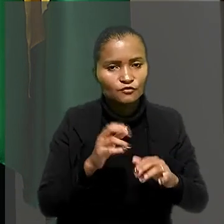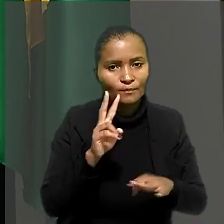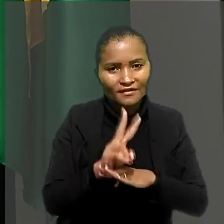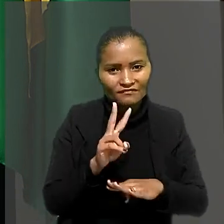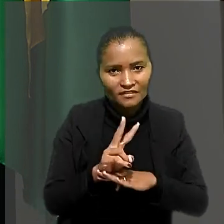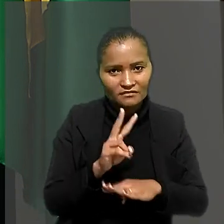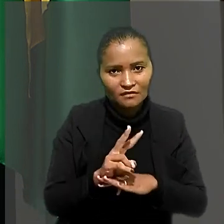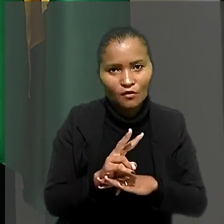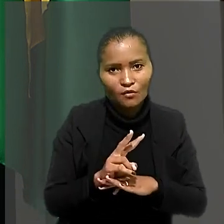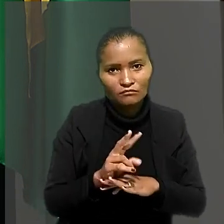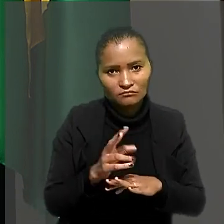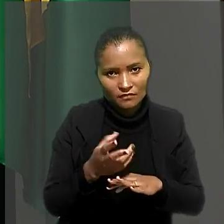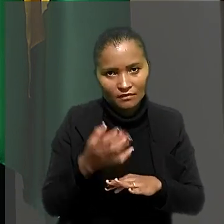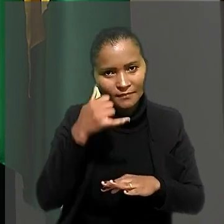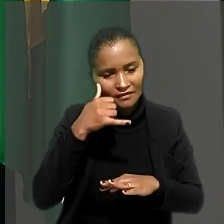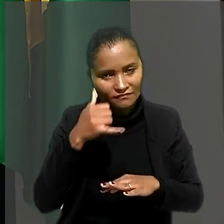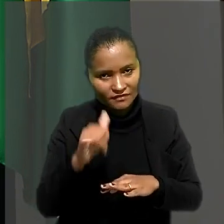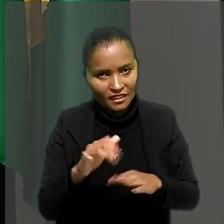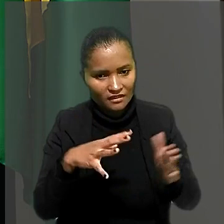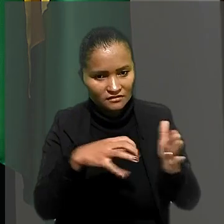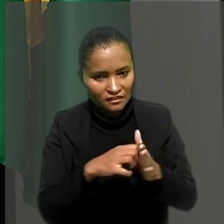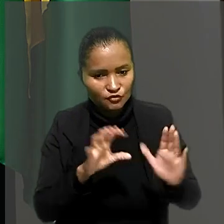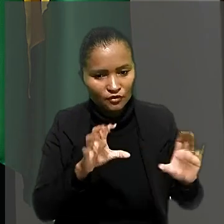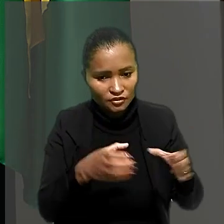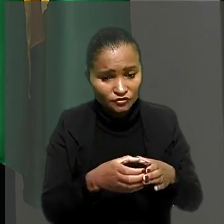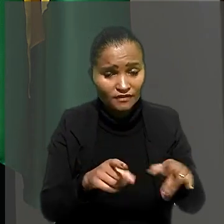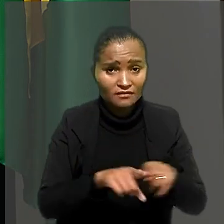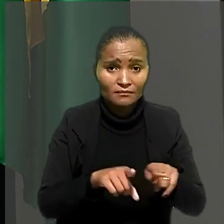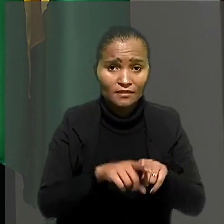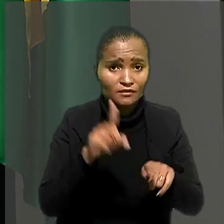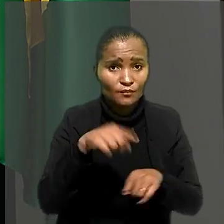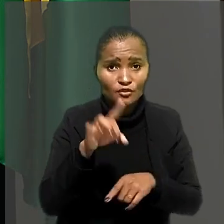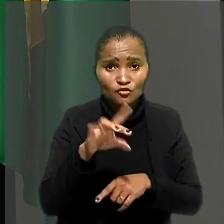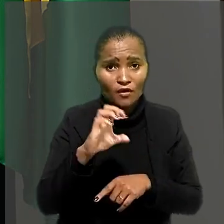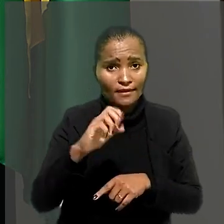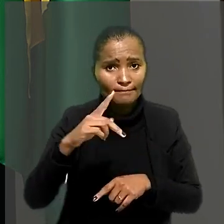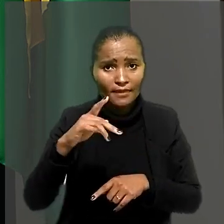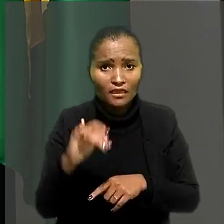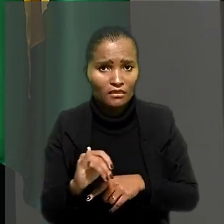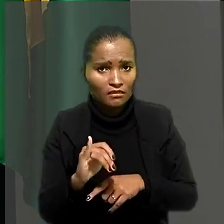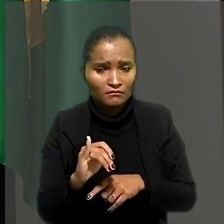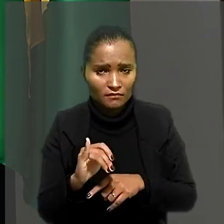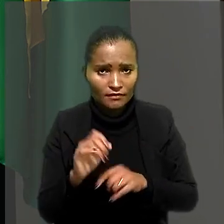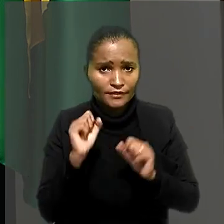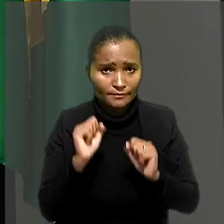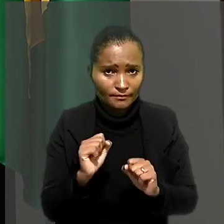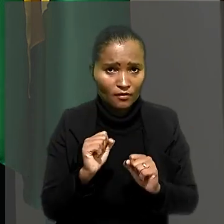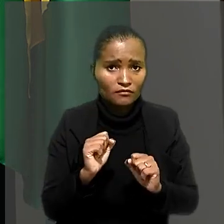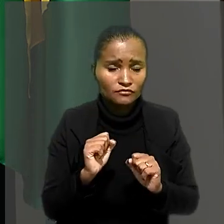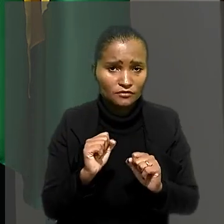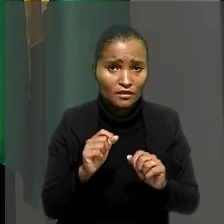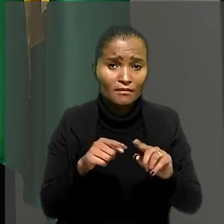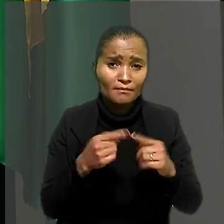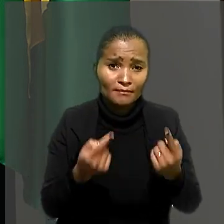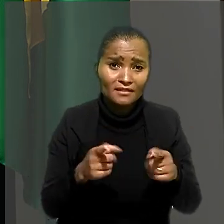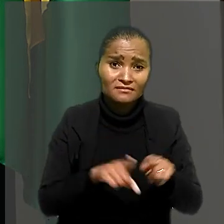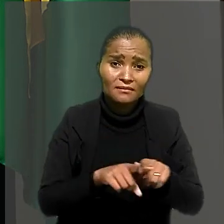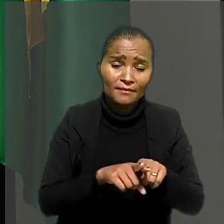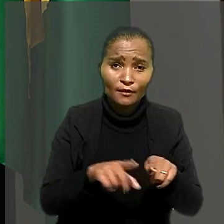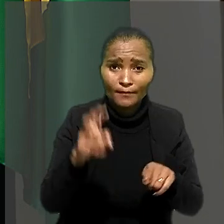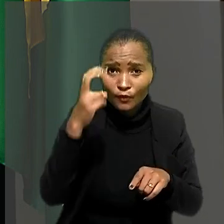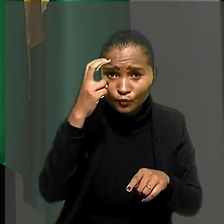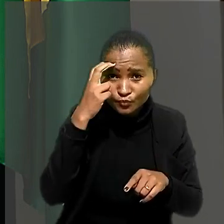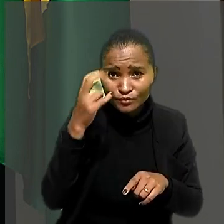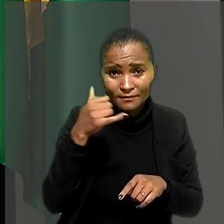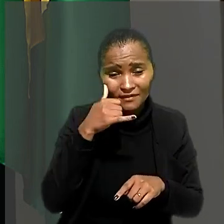reforçar a ideia de que não é só com o equipamento de proteção individual que nós solucionamos problemas relacionados a doenças ocupacionais, e sim com a cultura de